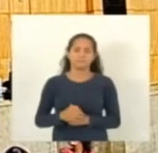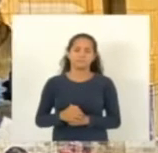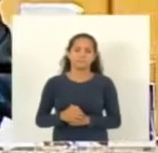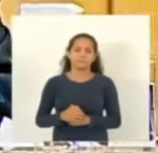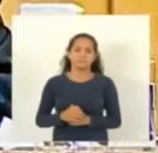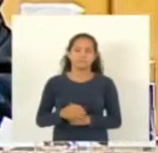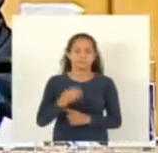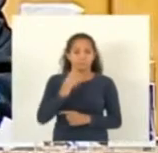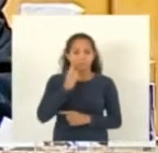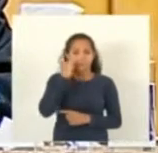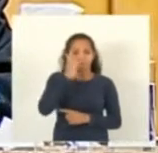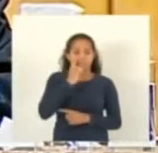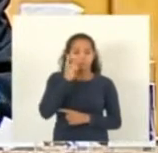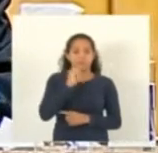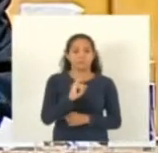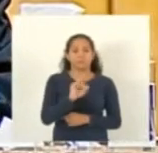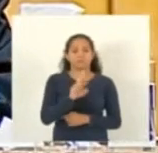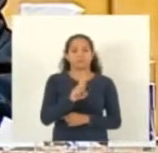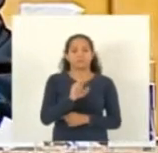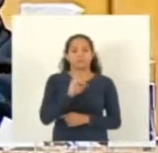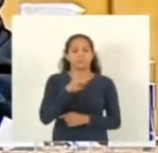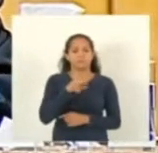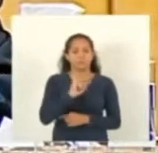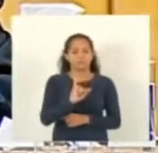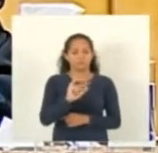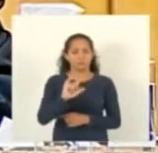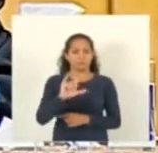deputada Irine Lopes